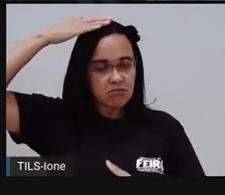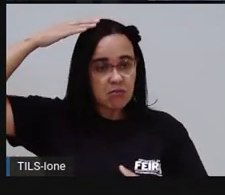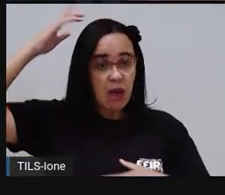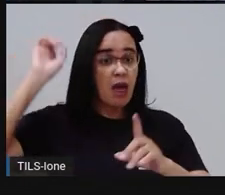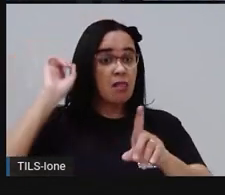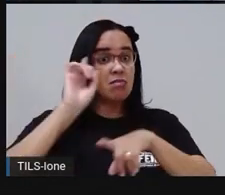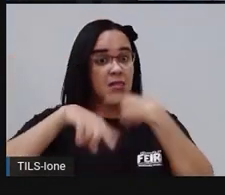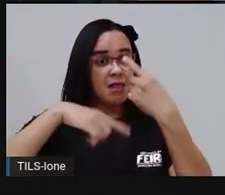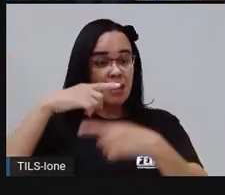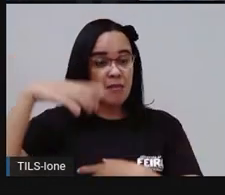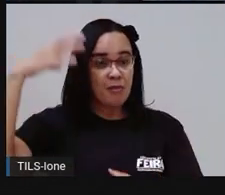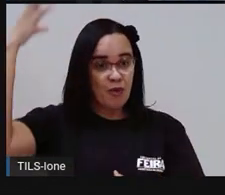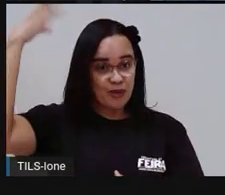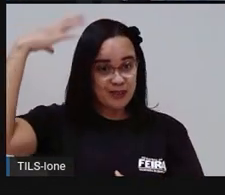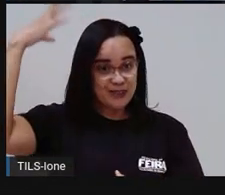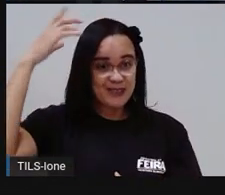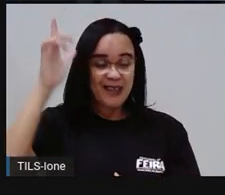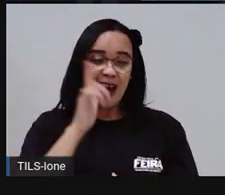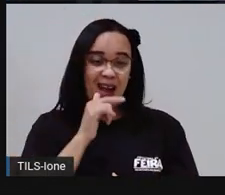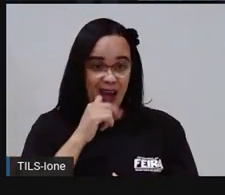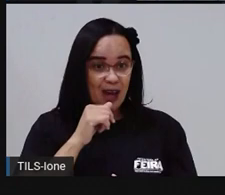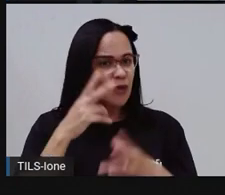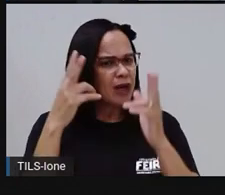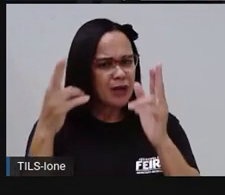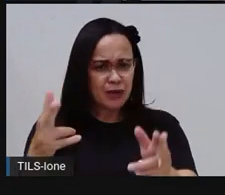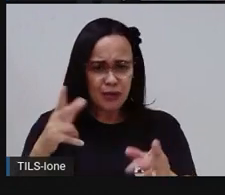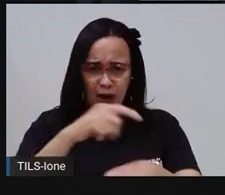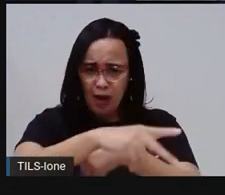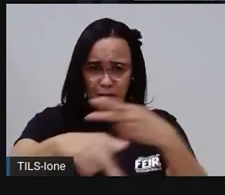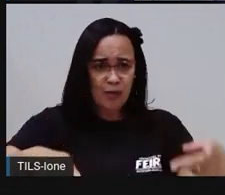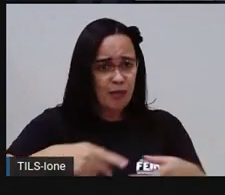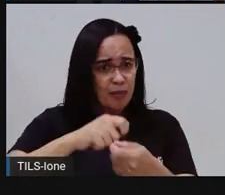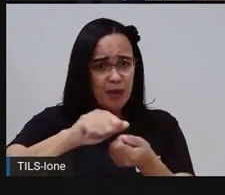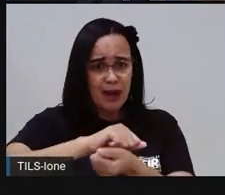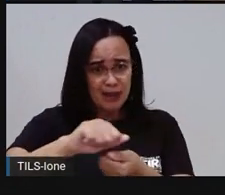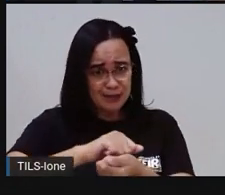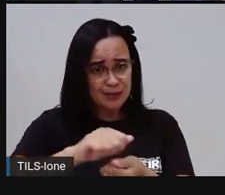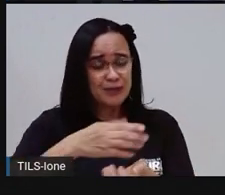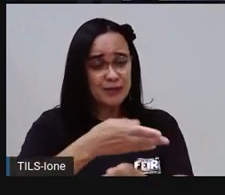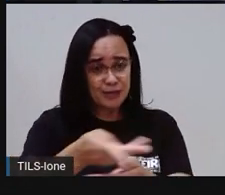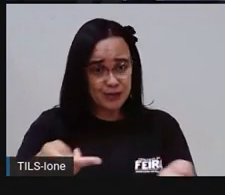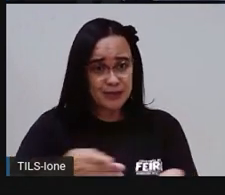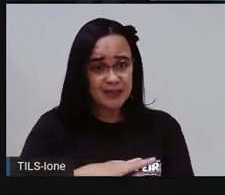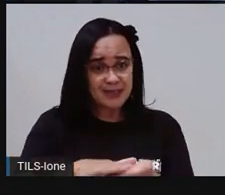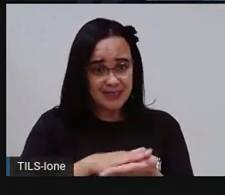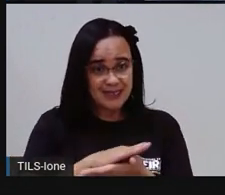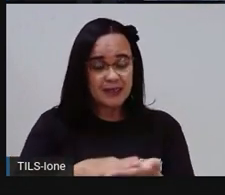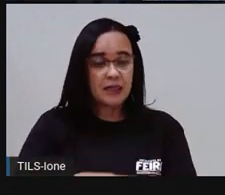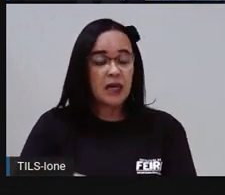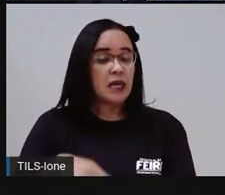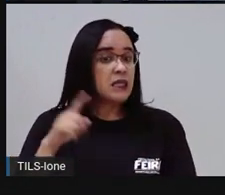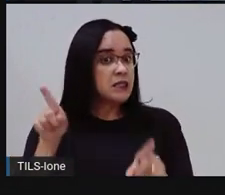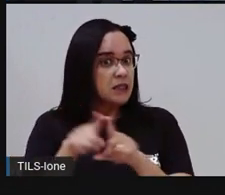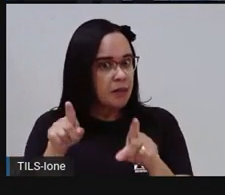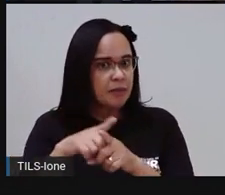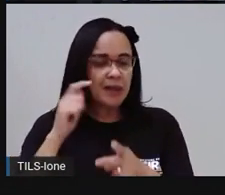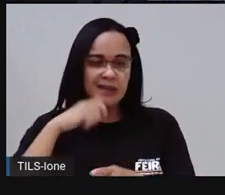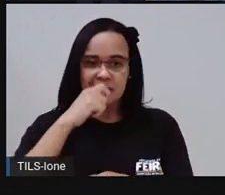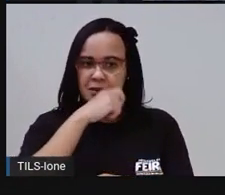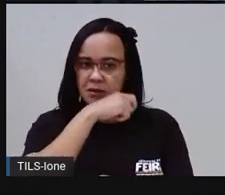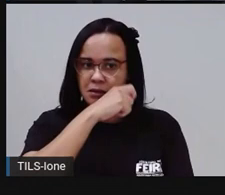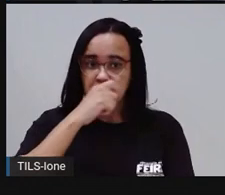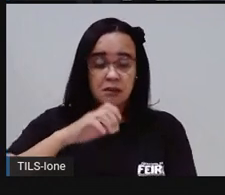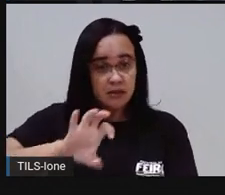depois enxaguar, com a louça é a mesma coisa, tá bom? E escovar os dentes com a torneira desligada, também a gente está